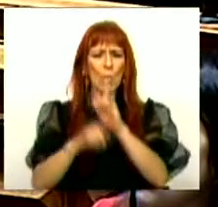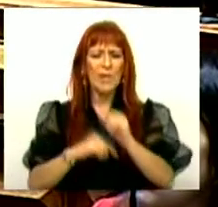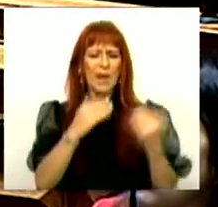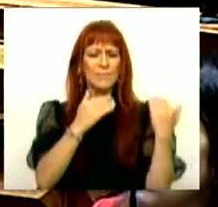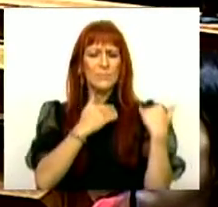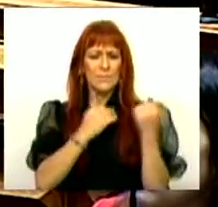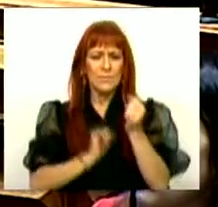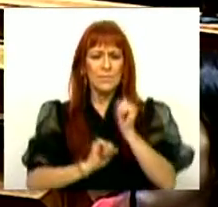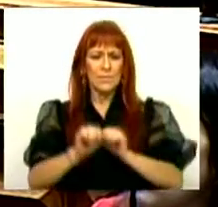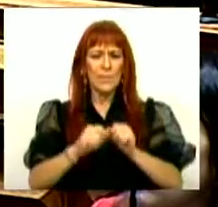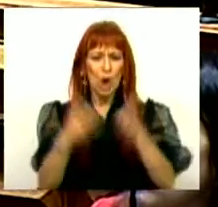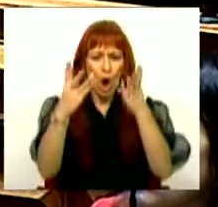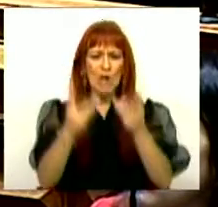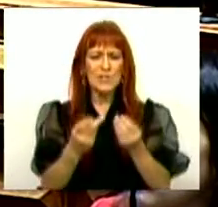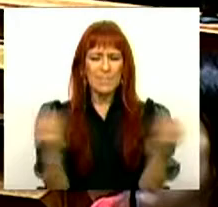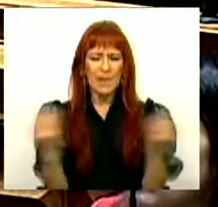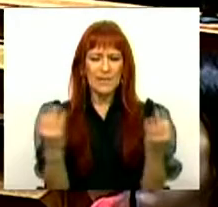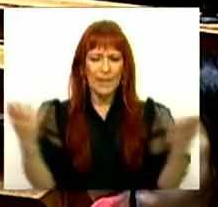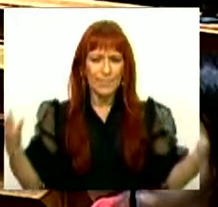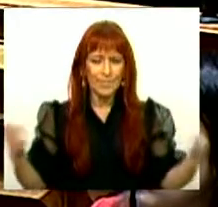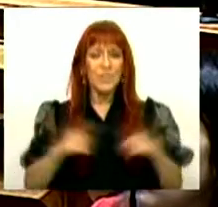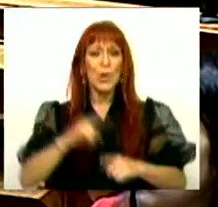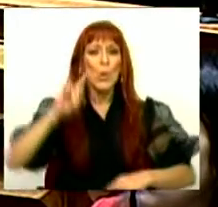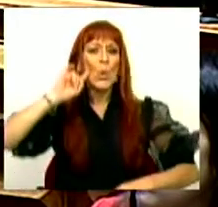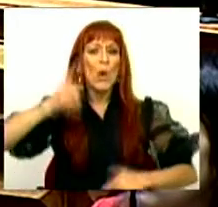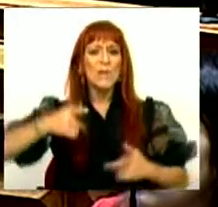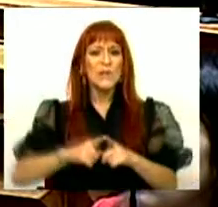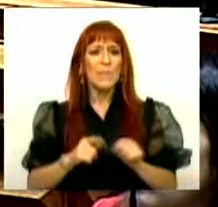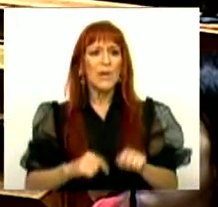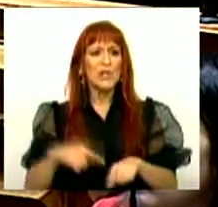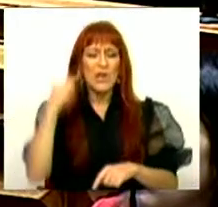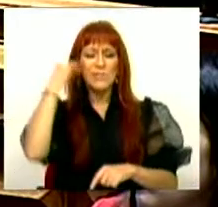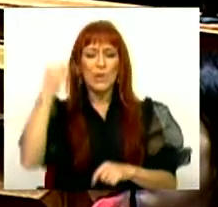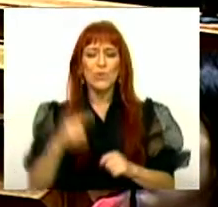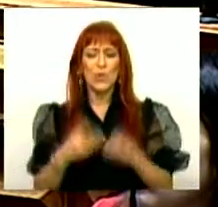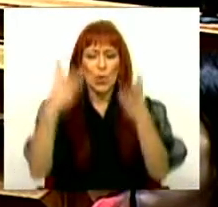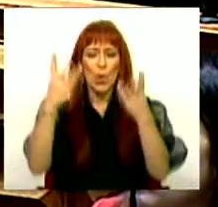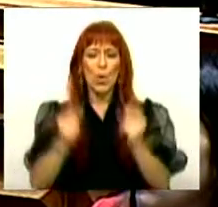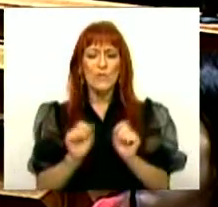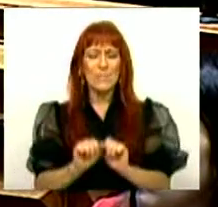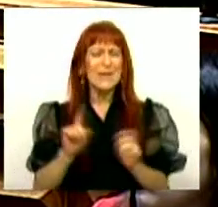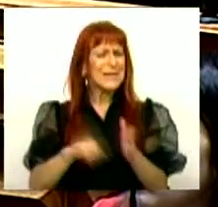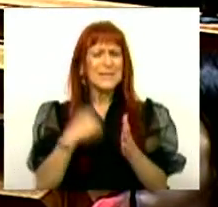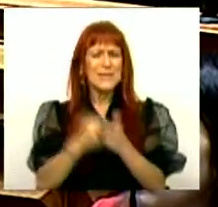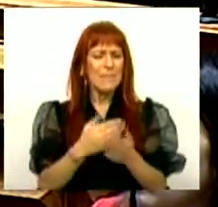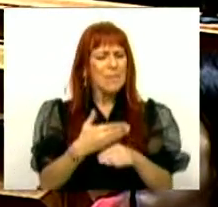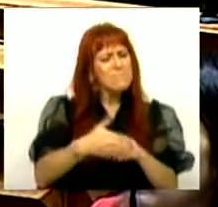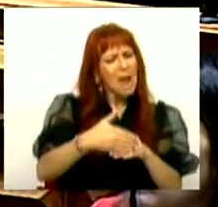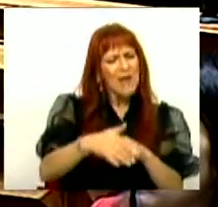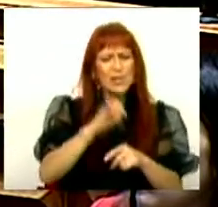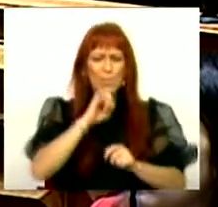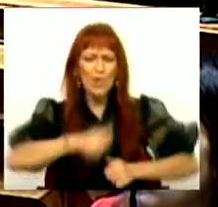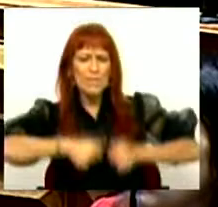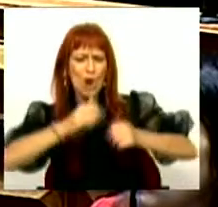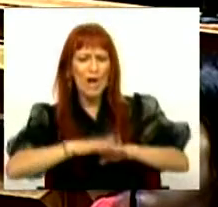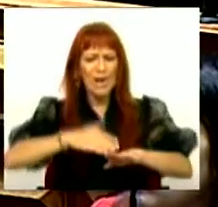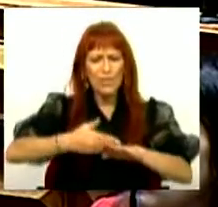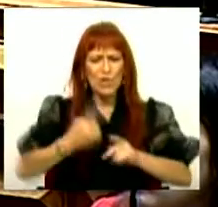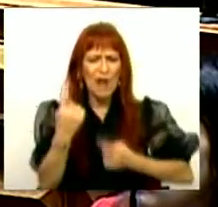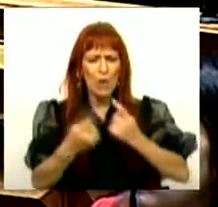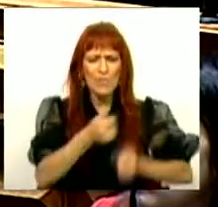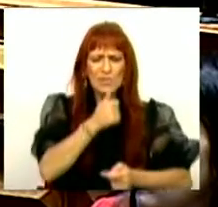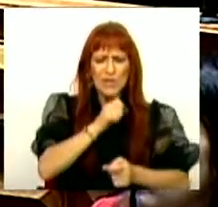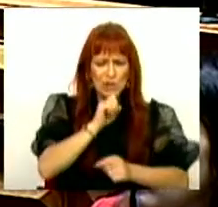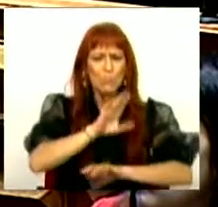responsabilidade orçamental. Sabemos que a especialidade do orçamento tem sempre margem para melhorar e reforçar determinadas